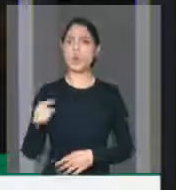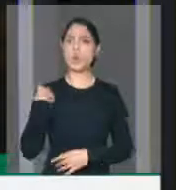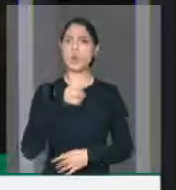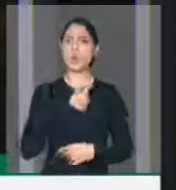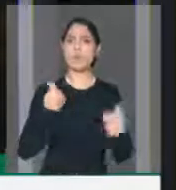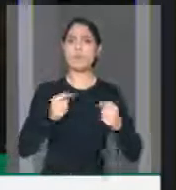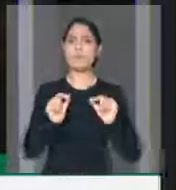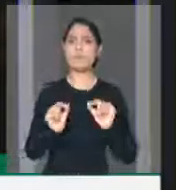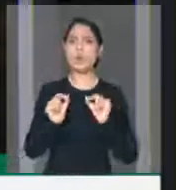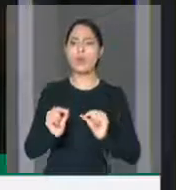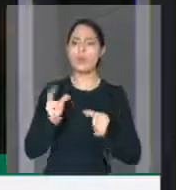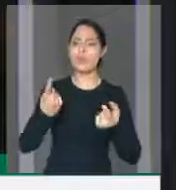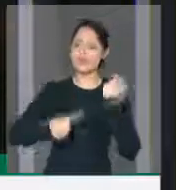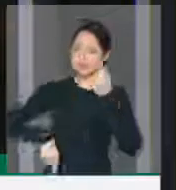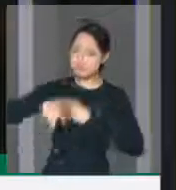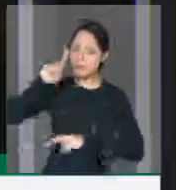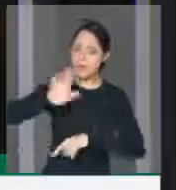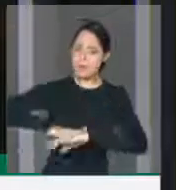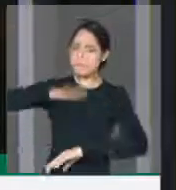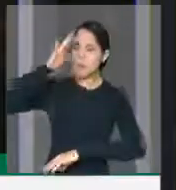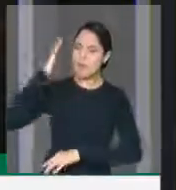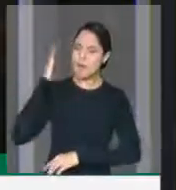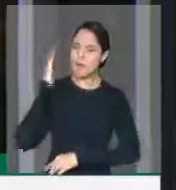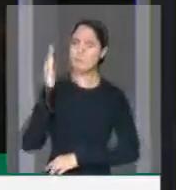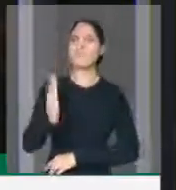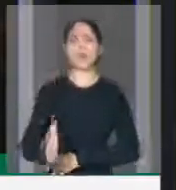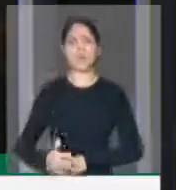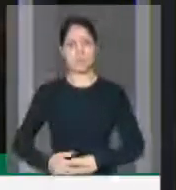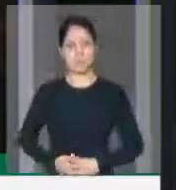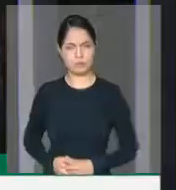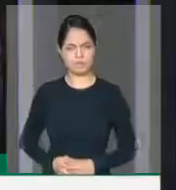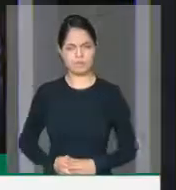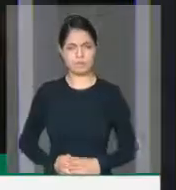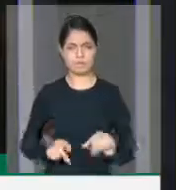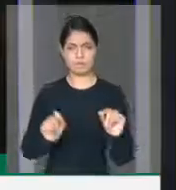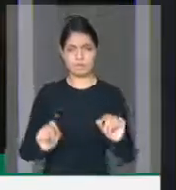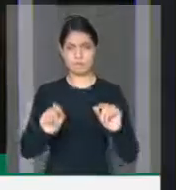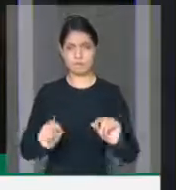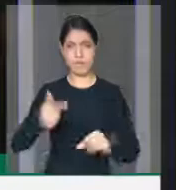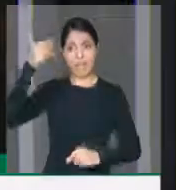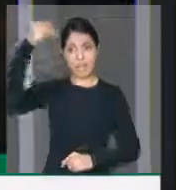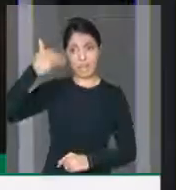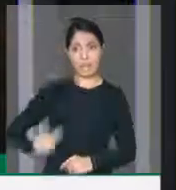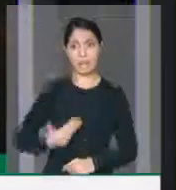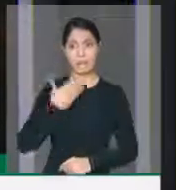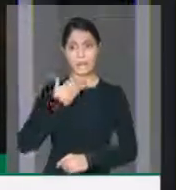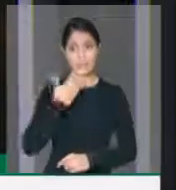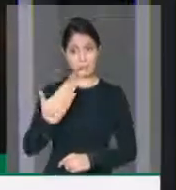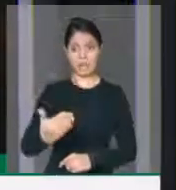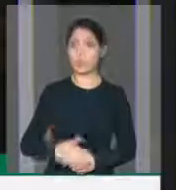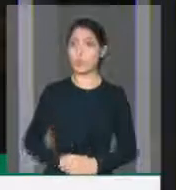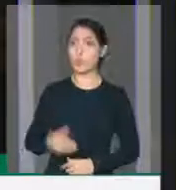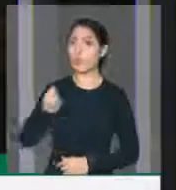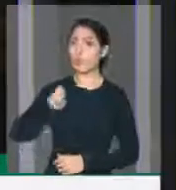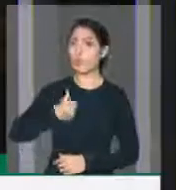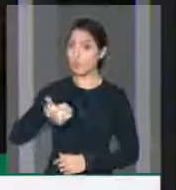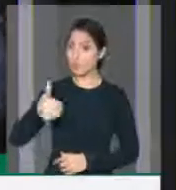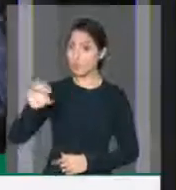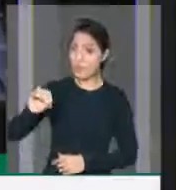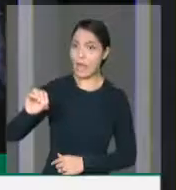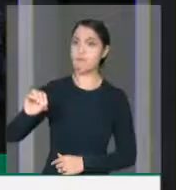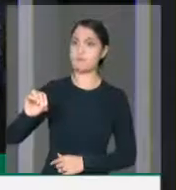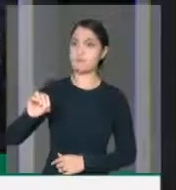avançar ainda mais, dar um passo adiante, por isso que este parlamentar apresentou a emenda 10 de